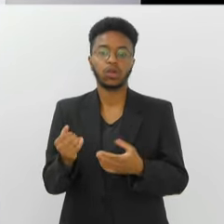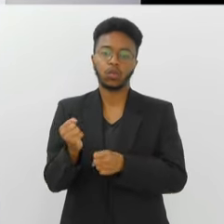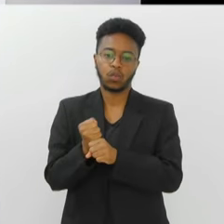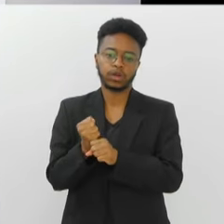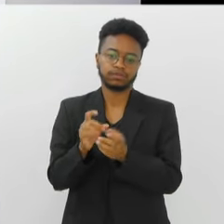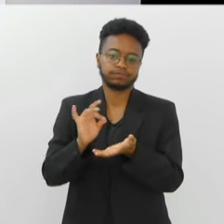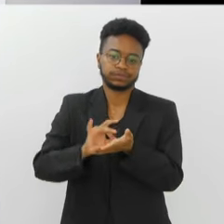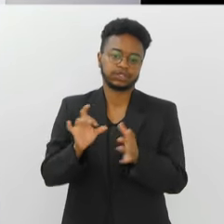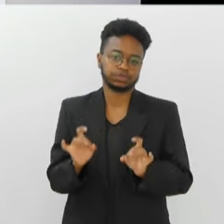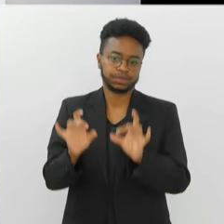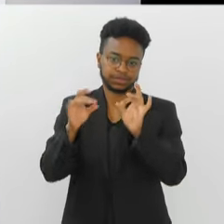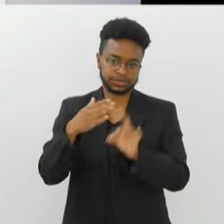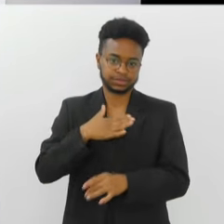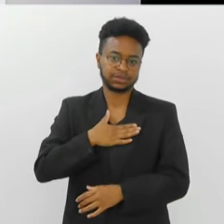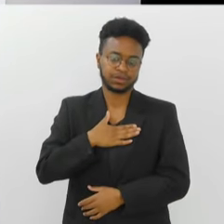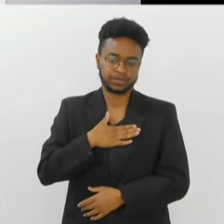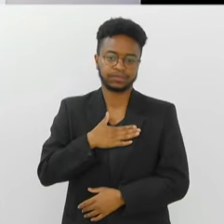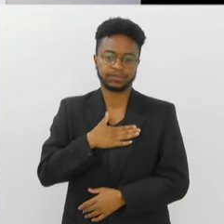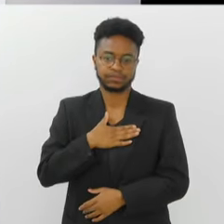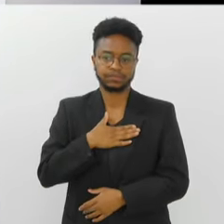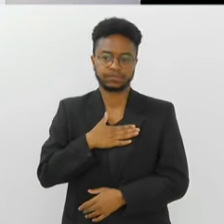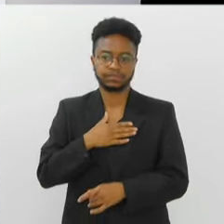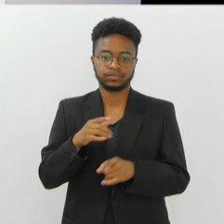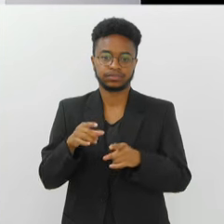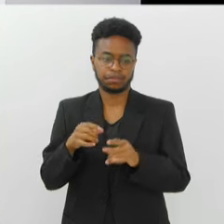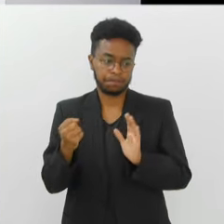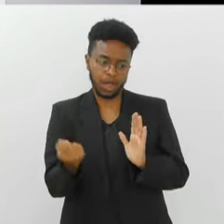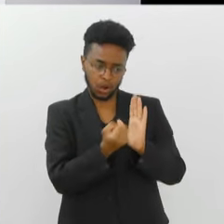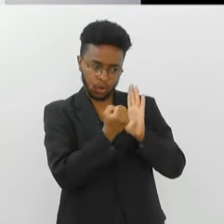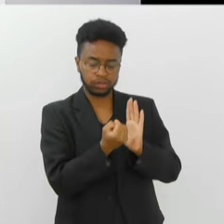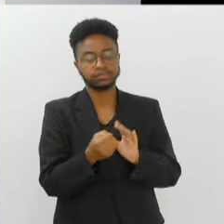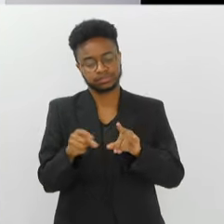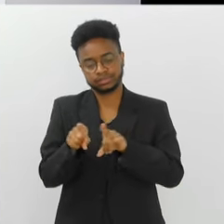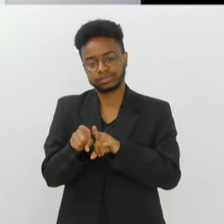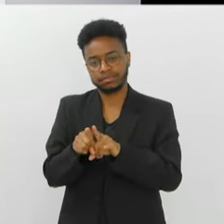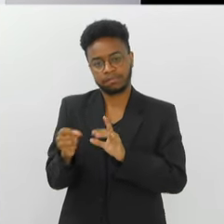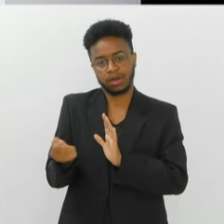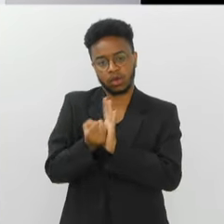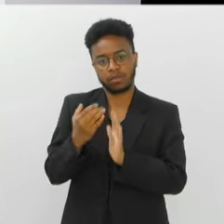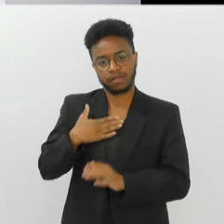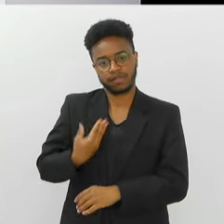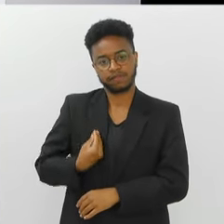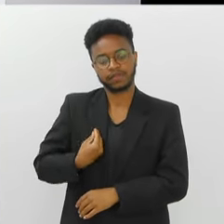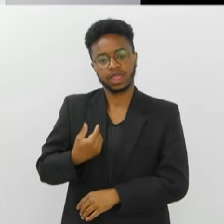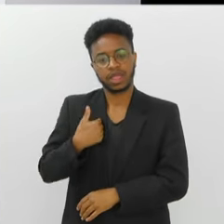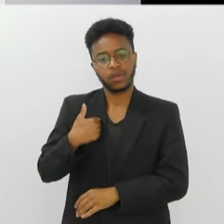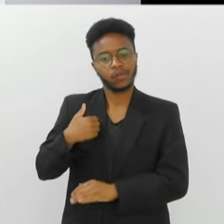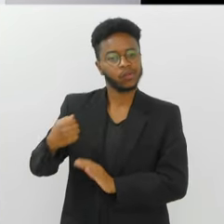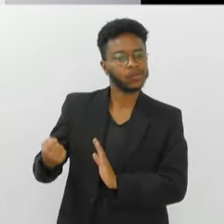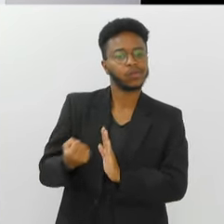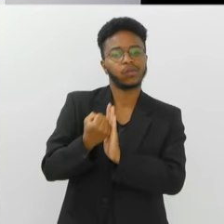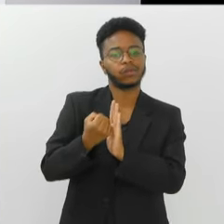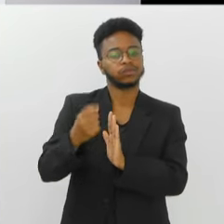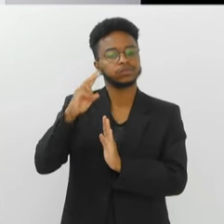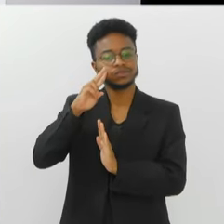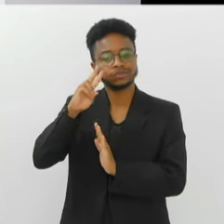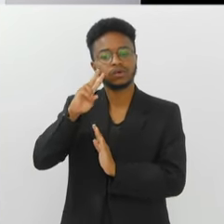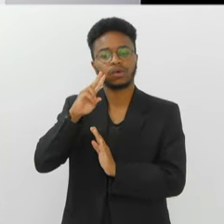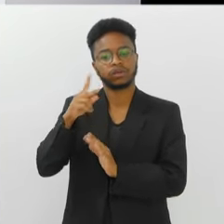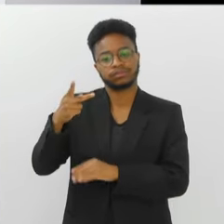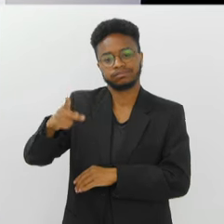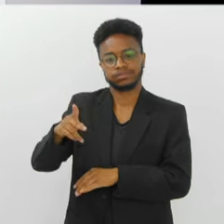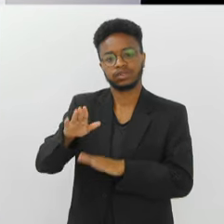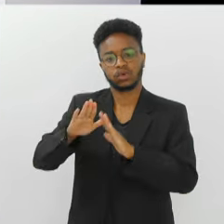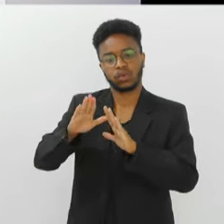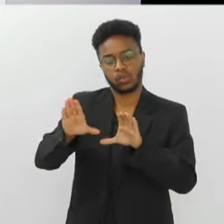Então, é um ano bastante especial para mim. E deixei lá a minha marca na Águia de Ouro, né? Uma estrela para a